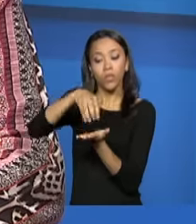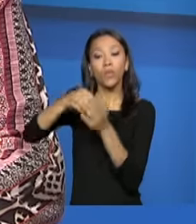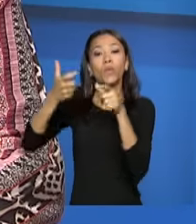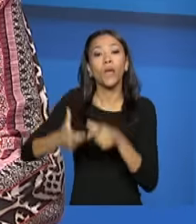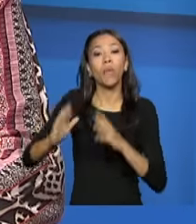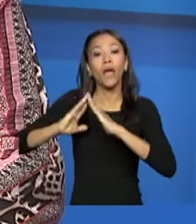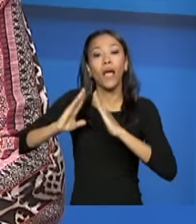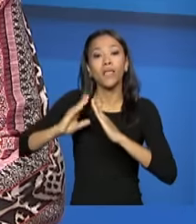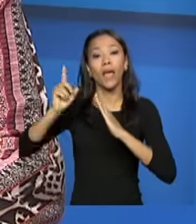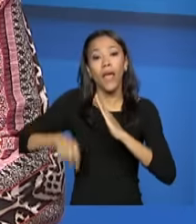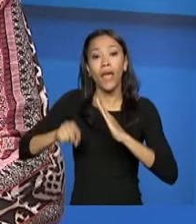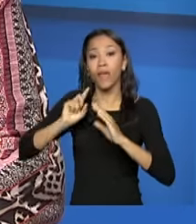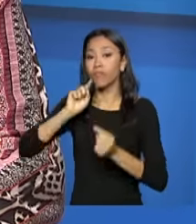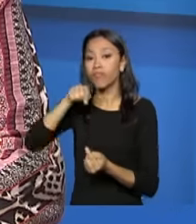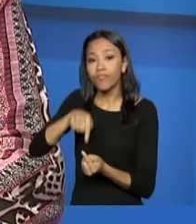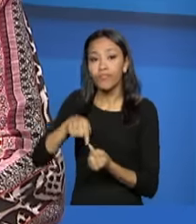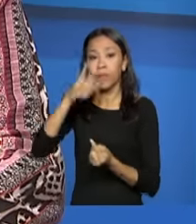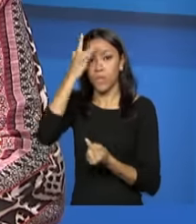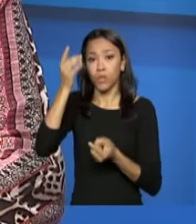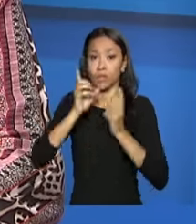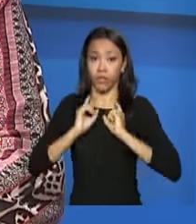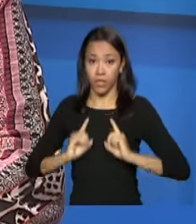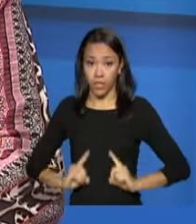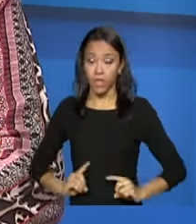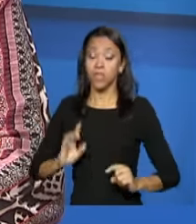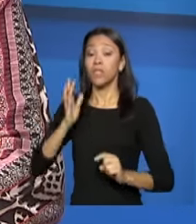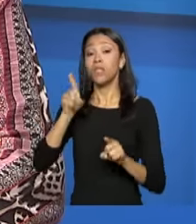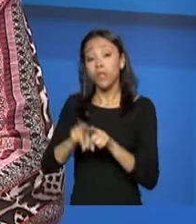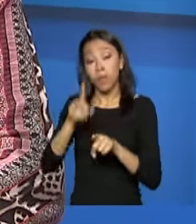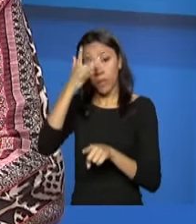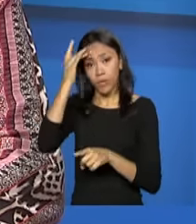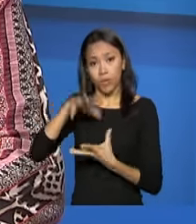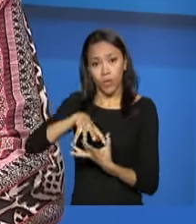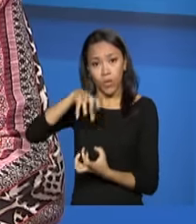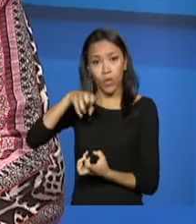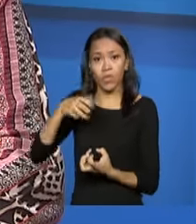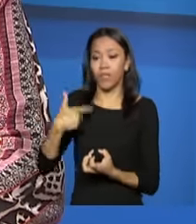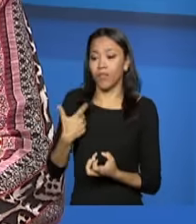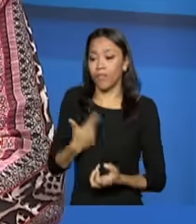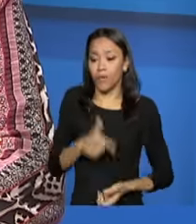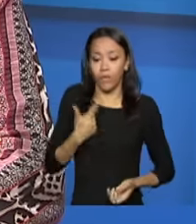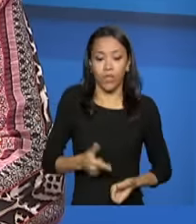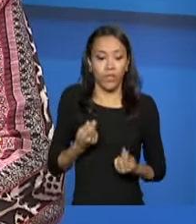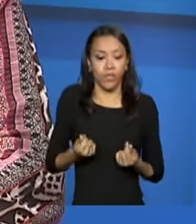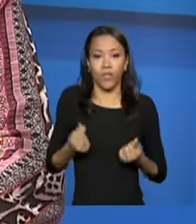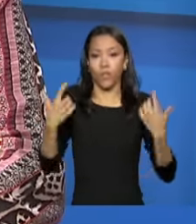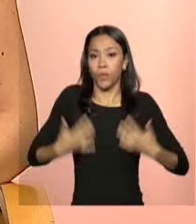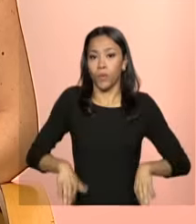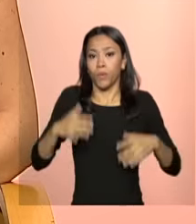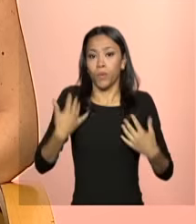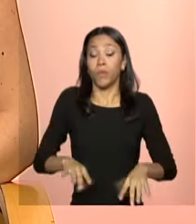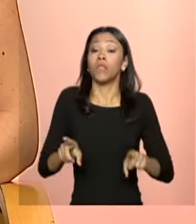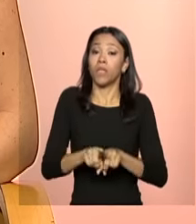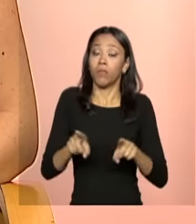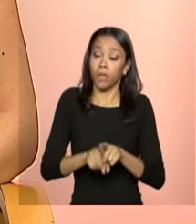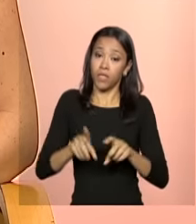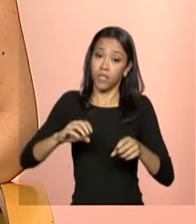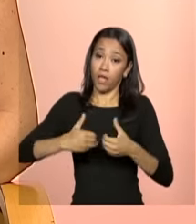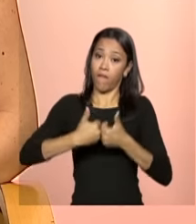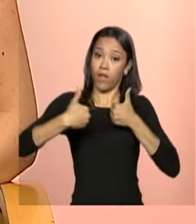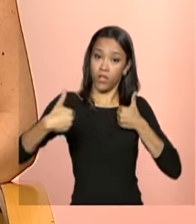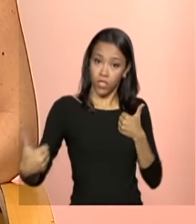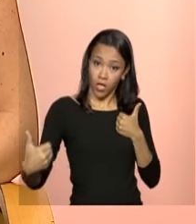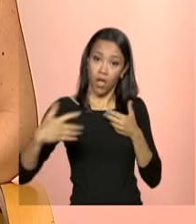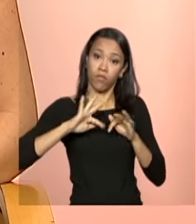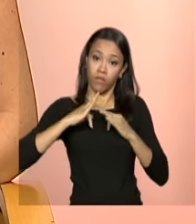e pessoas com deficiência sem condição de autossustento e também que tiveram rupturas nas relações